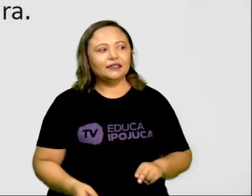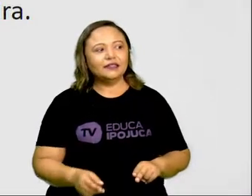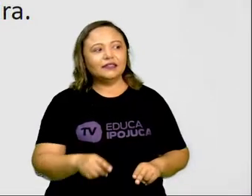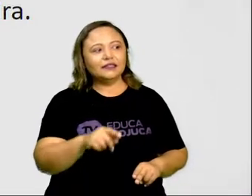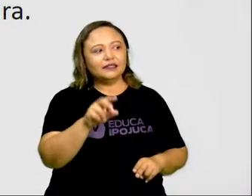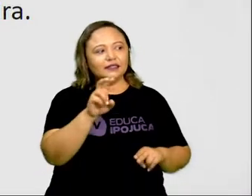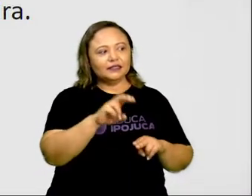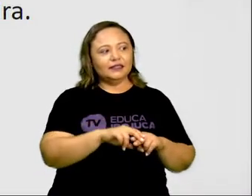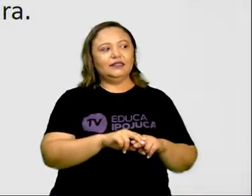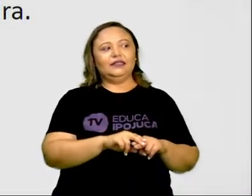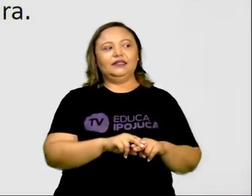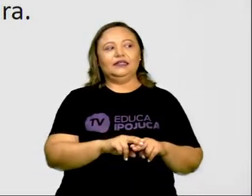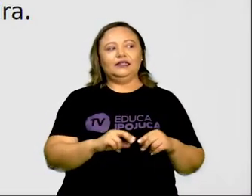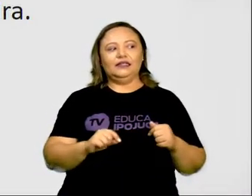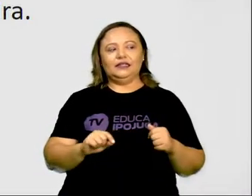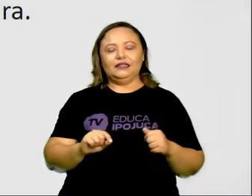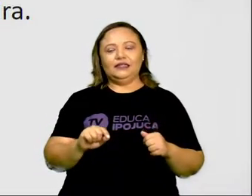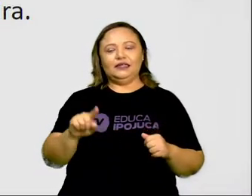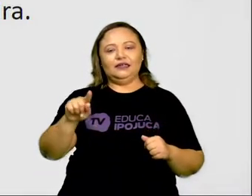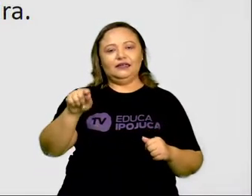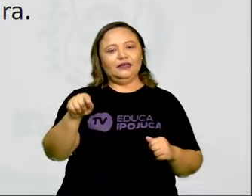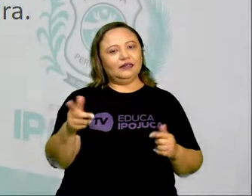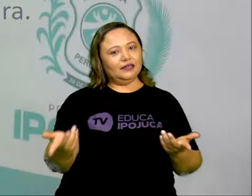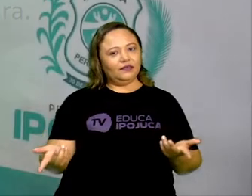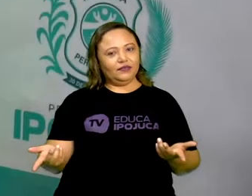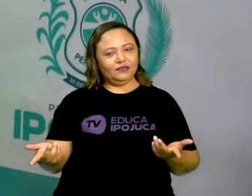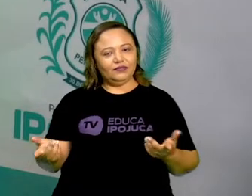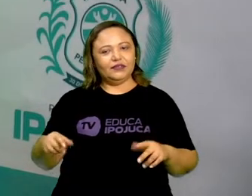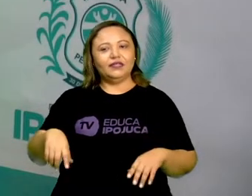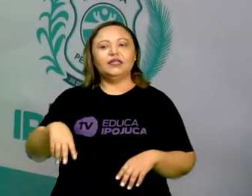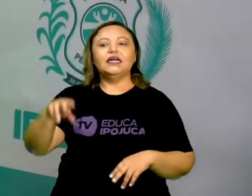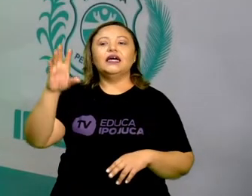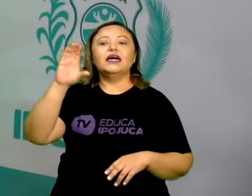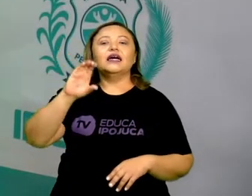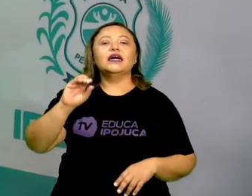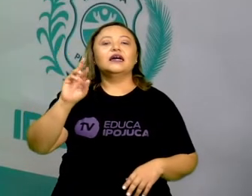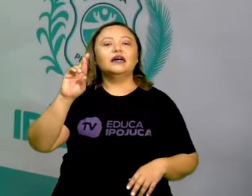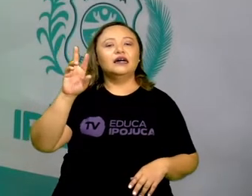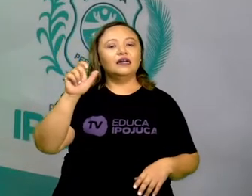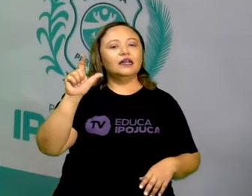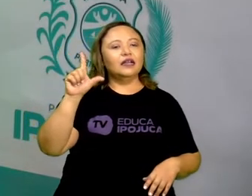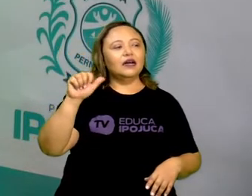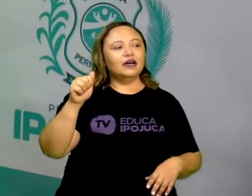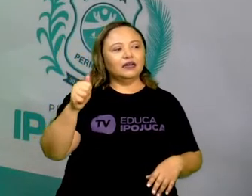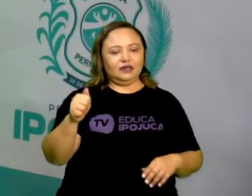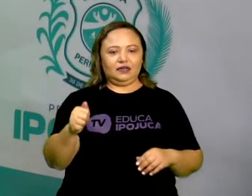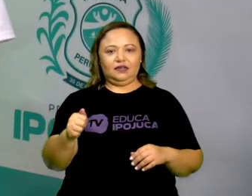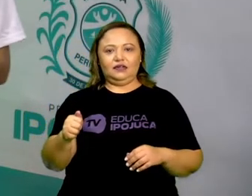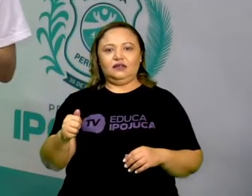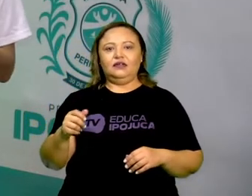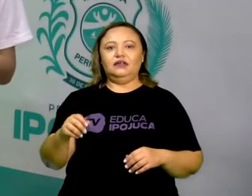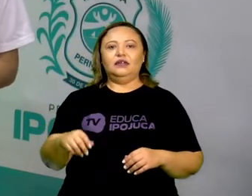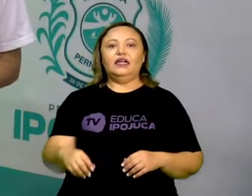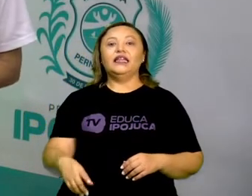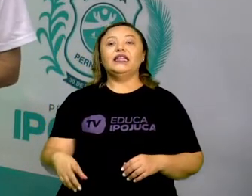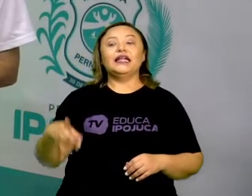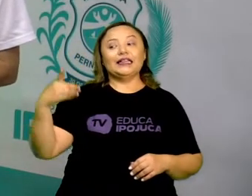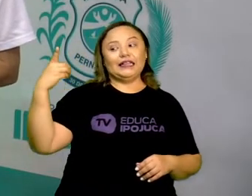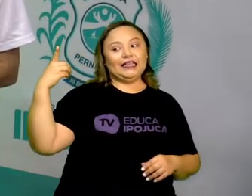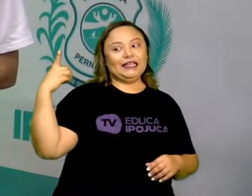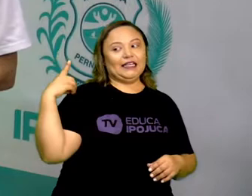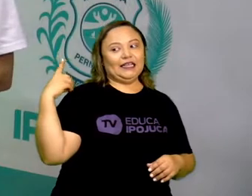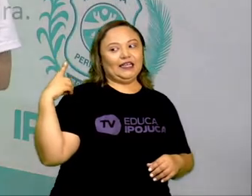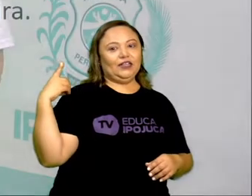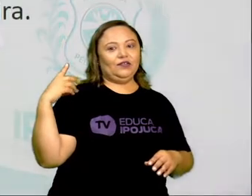Ana está sentada na cadeira. Carla está no lado direito da cadeira.